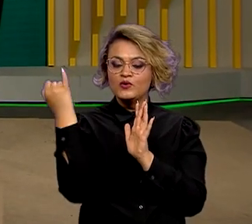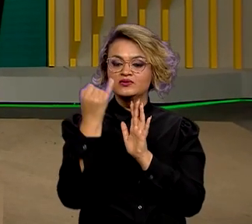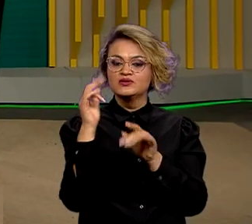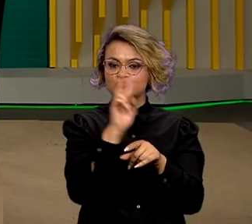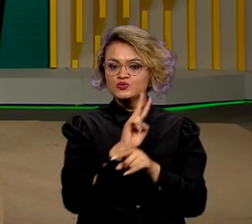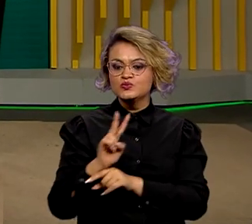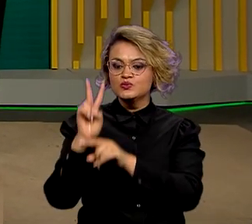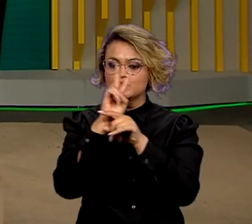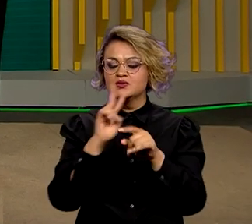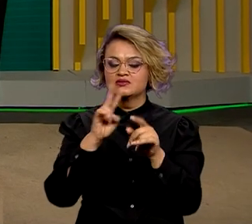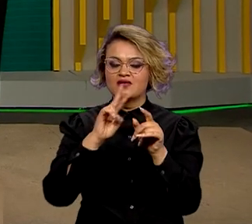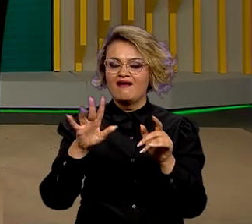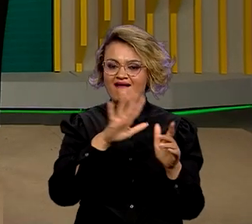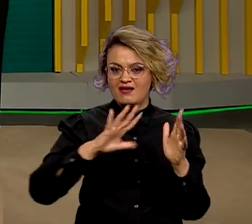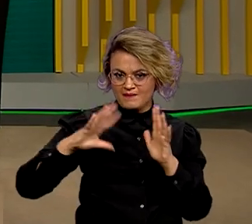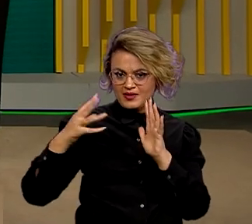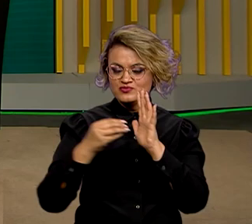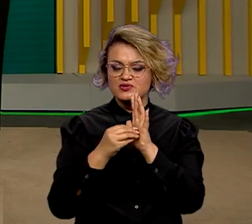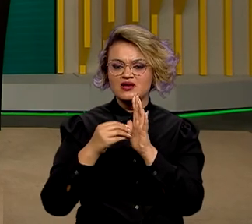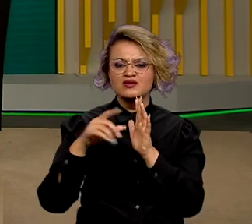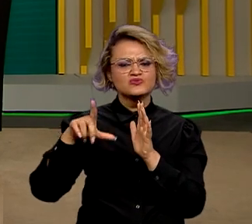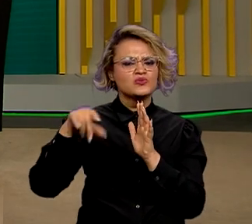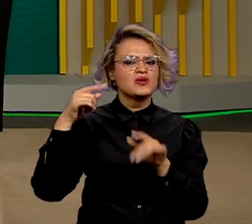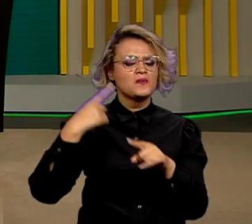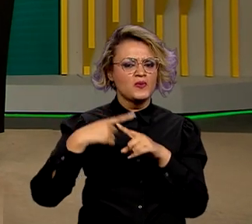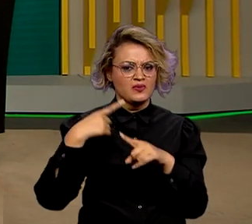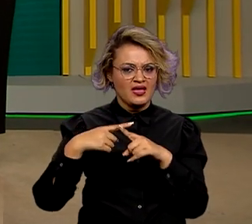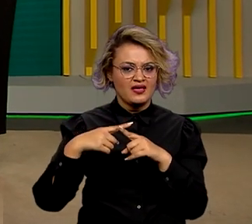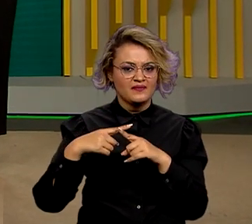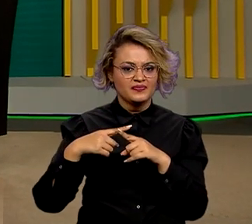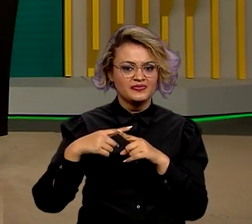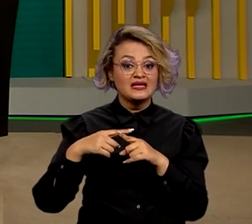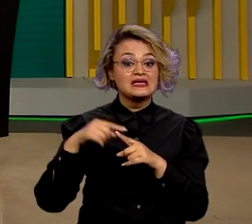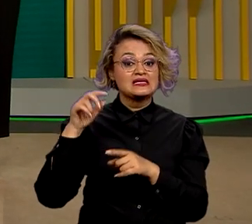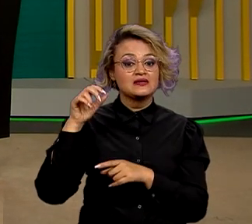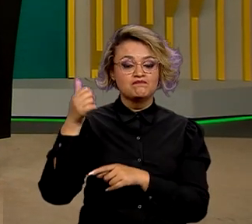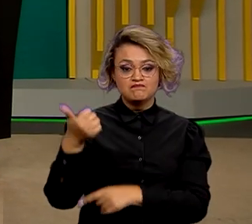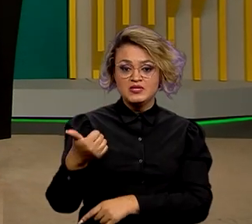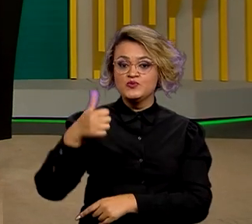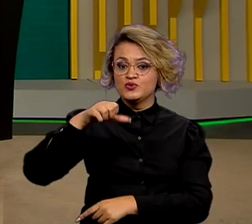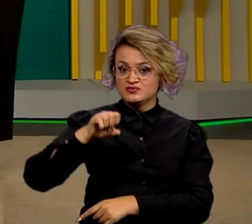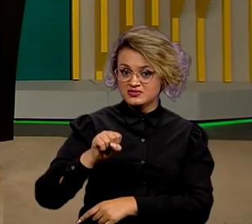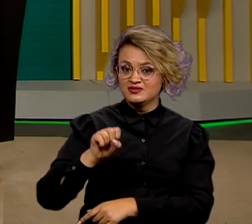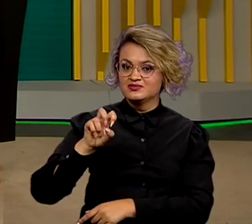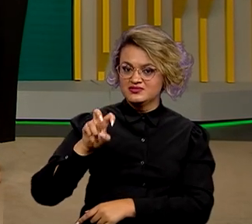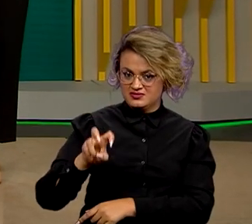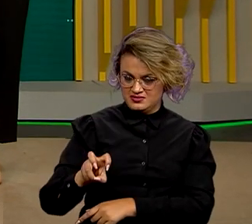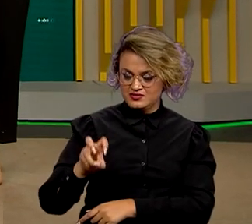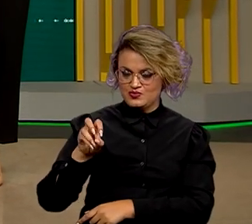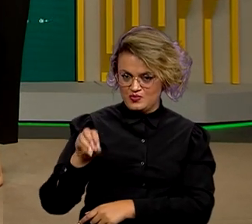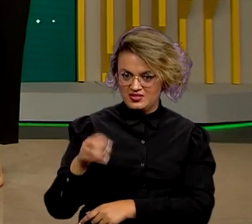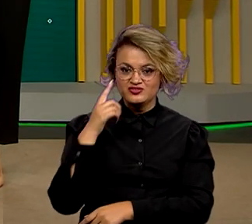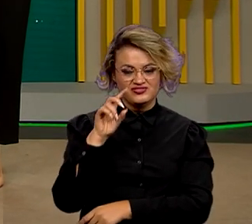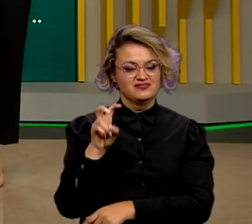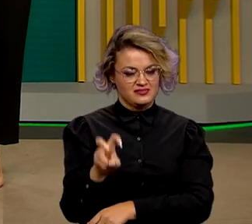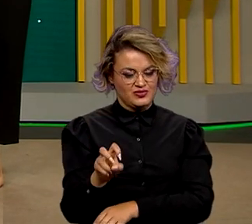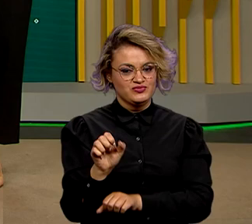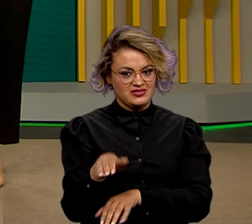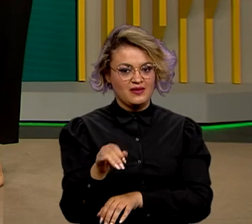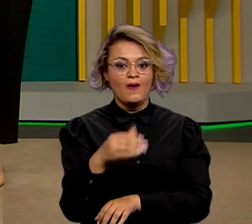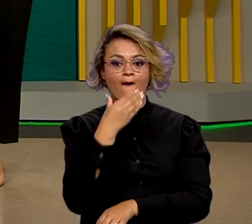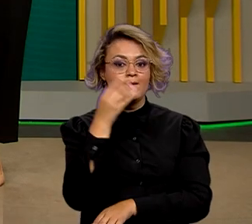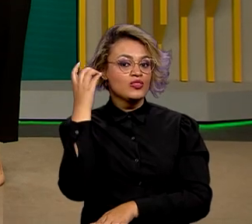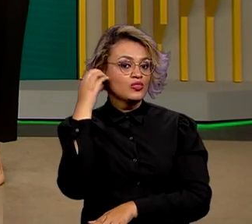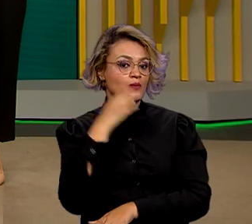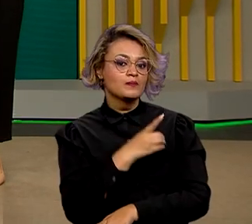se preservar a floresta, foi escolhida porque, nesse mesmo dia, Ana, no ano de 1850, Dom Pedro